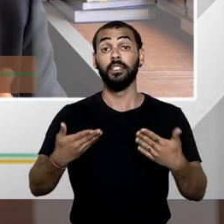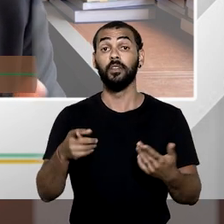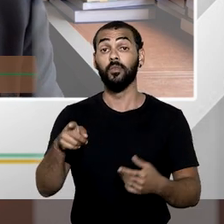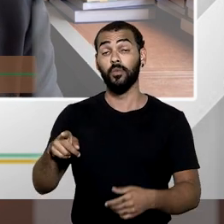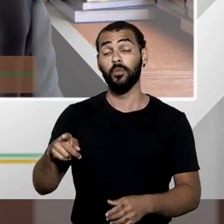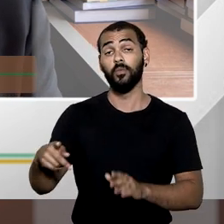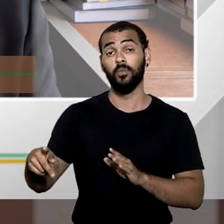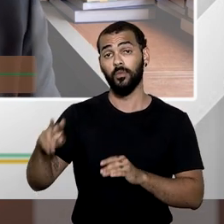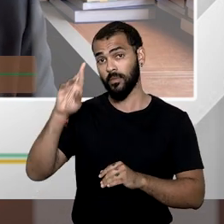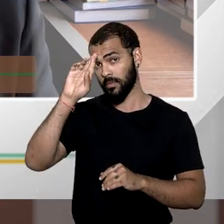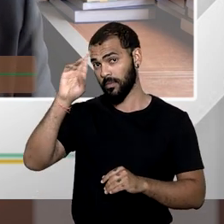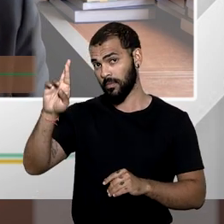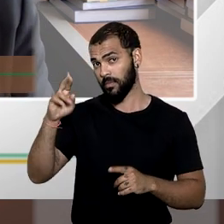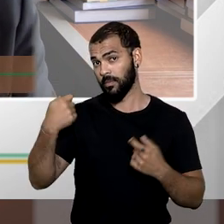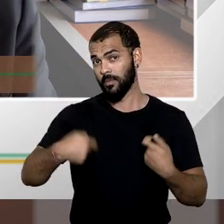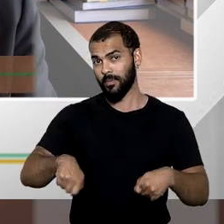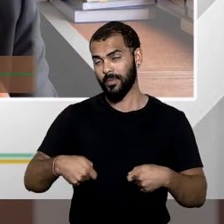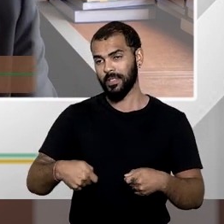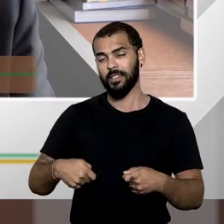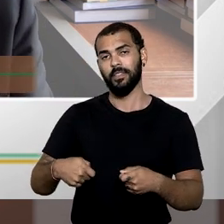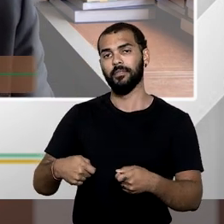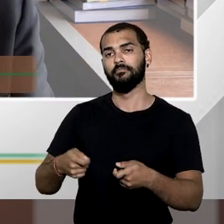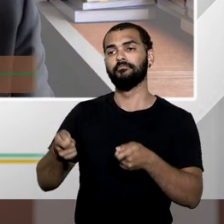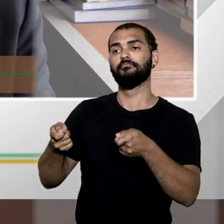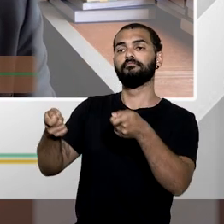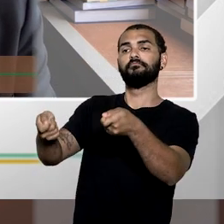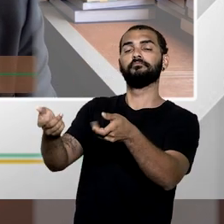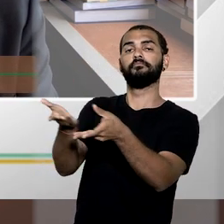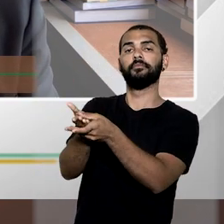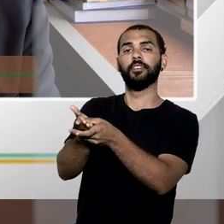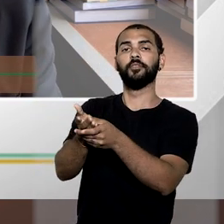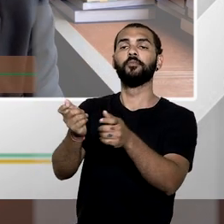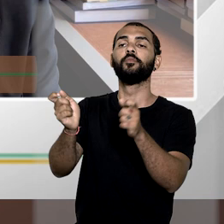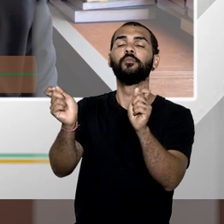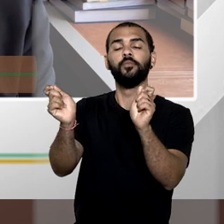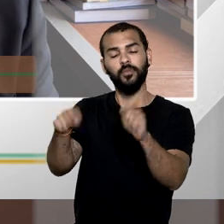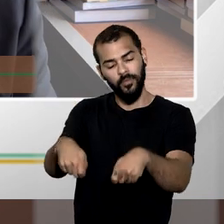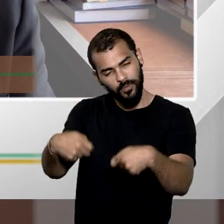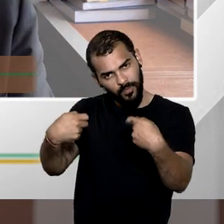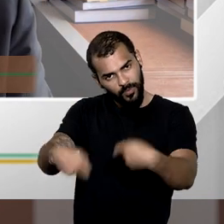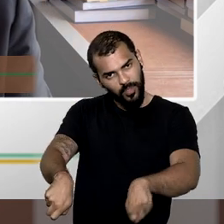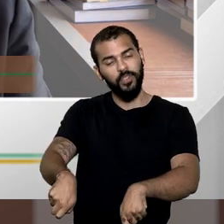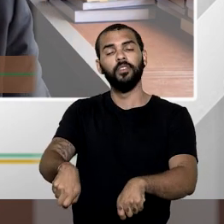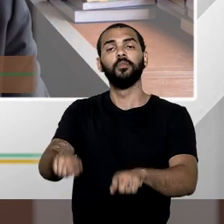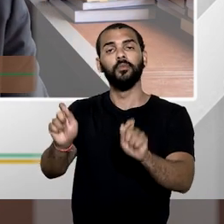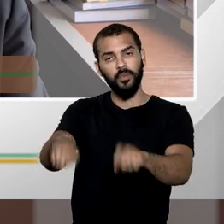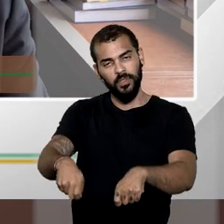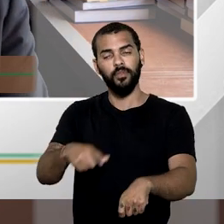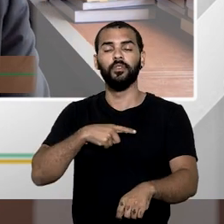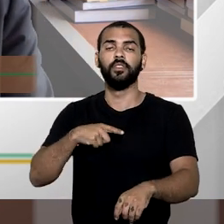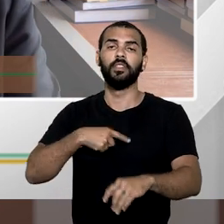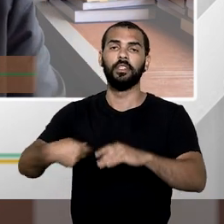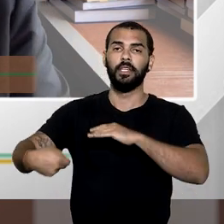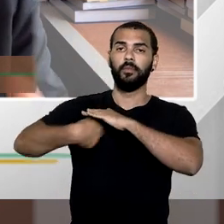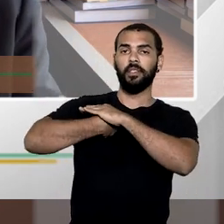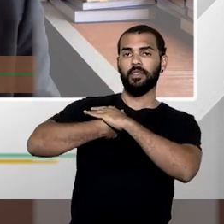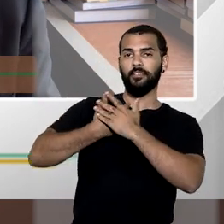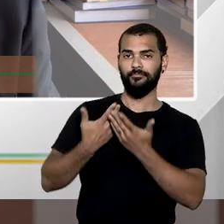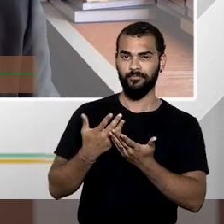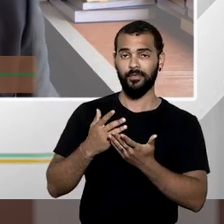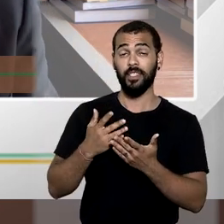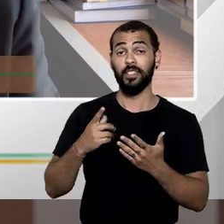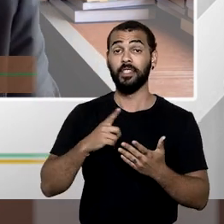que dar início ao litígio judicial a fim de receber uma indenização por esse fato da administração. Existe um